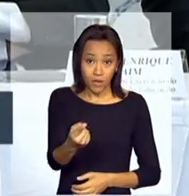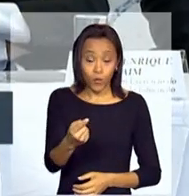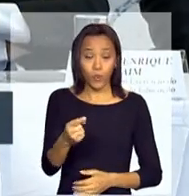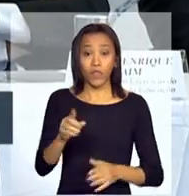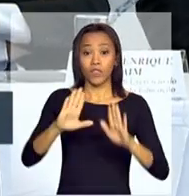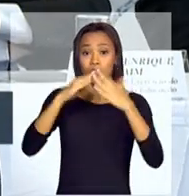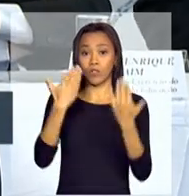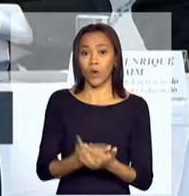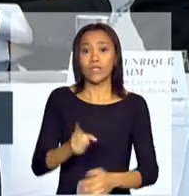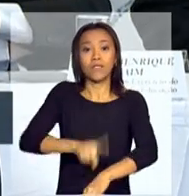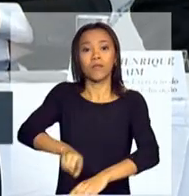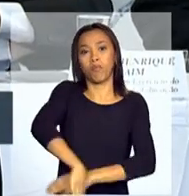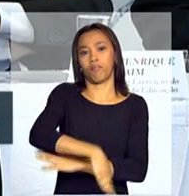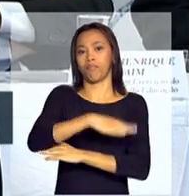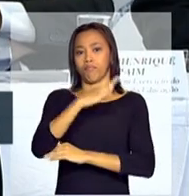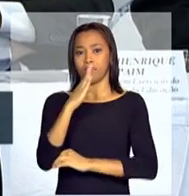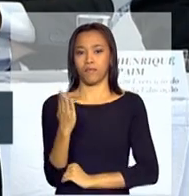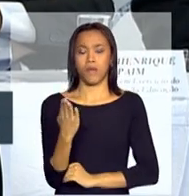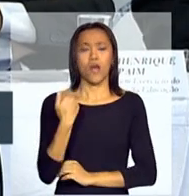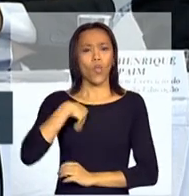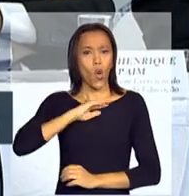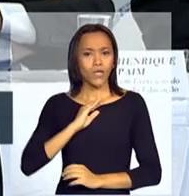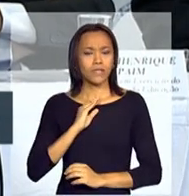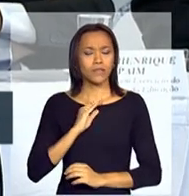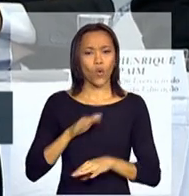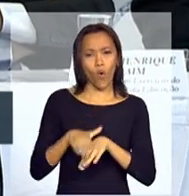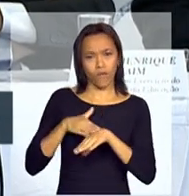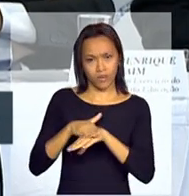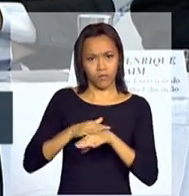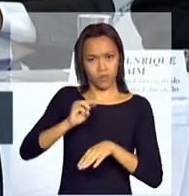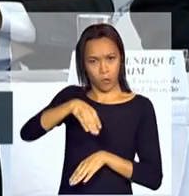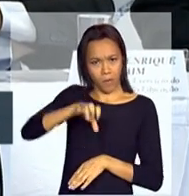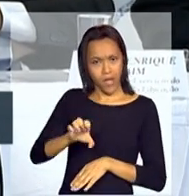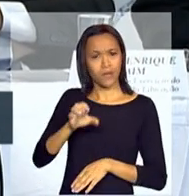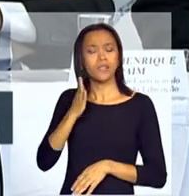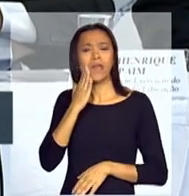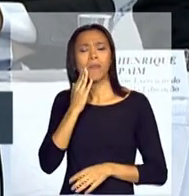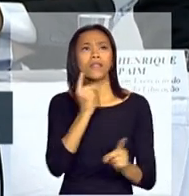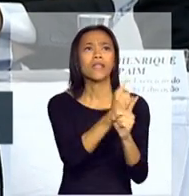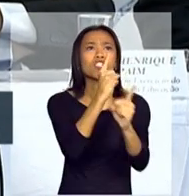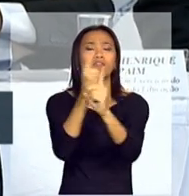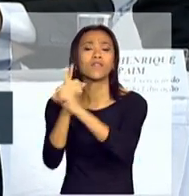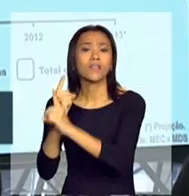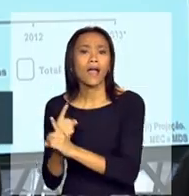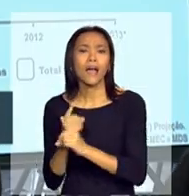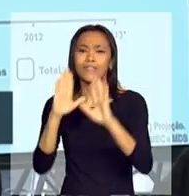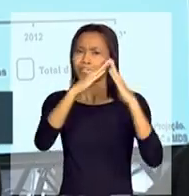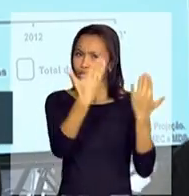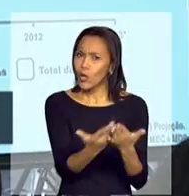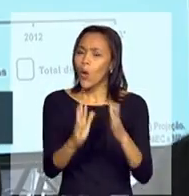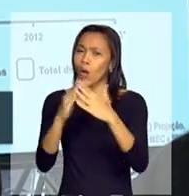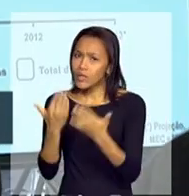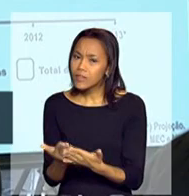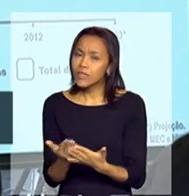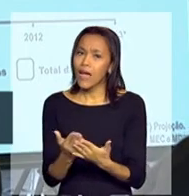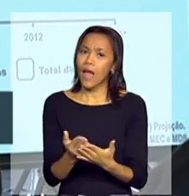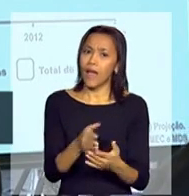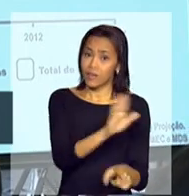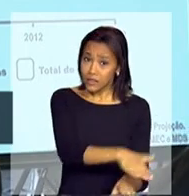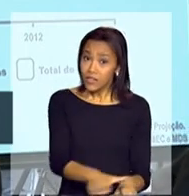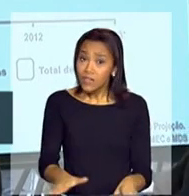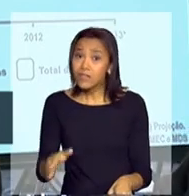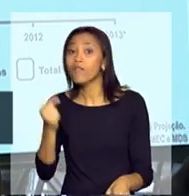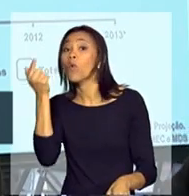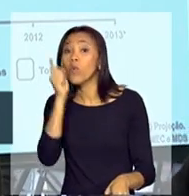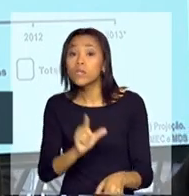sentamos junto com o MEC para tentar identificar se essas escolas em tempo integral estavam chegando nas crianças do